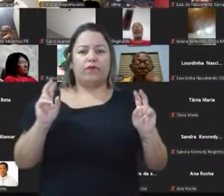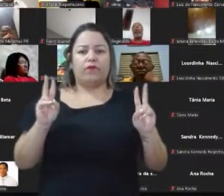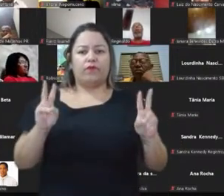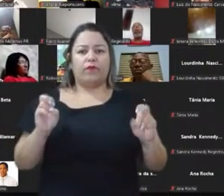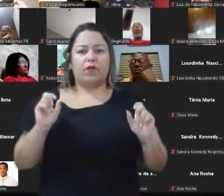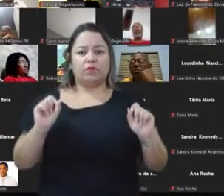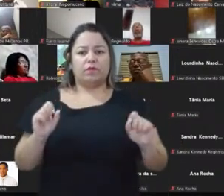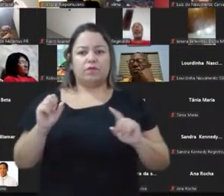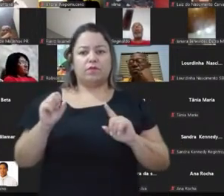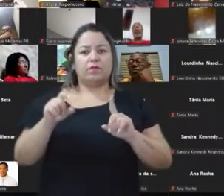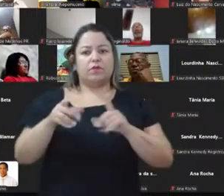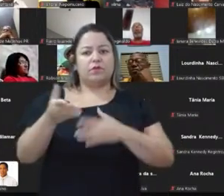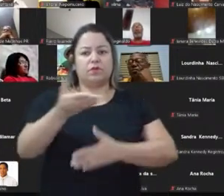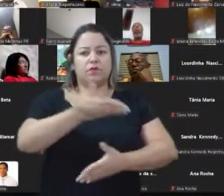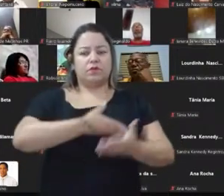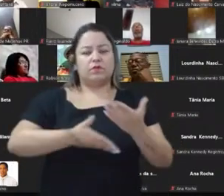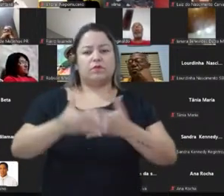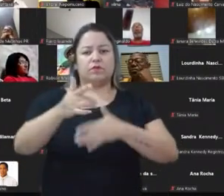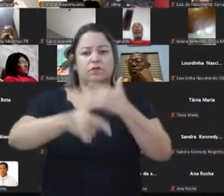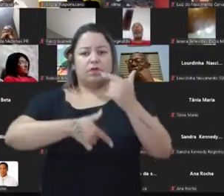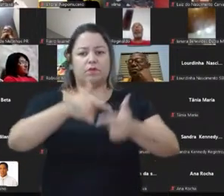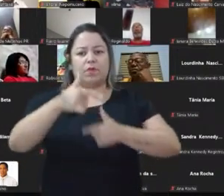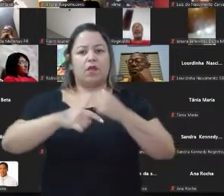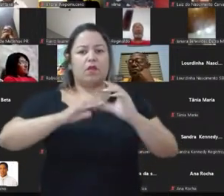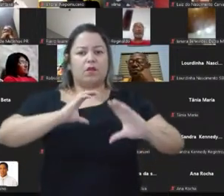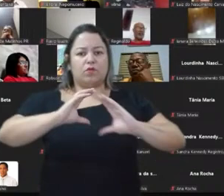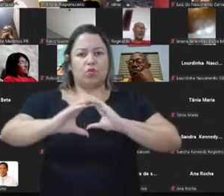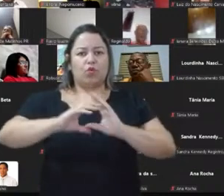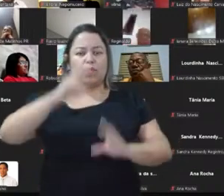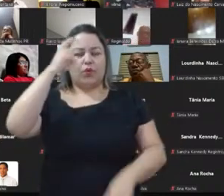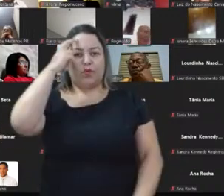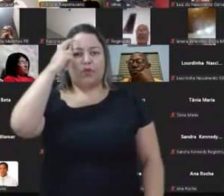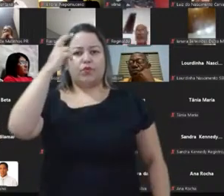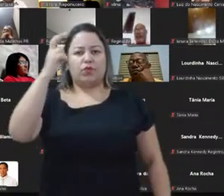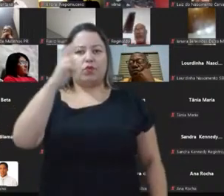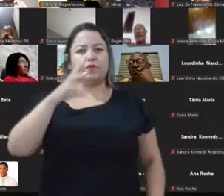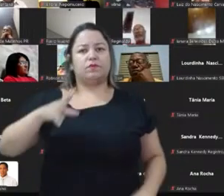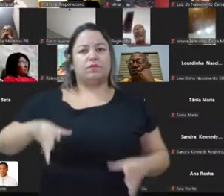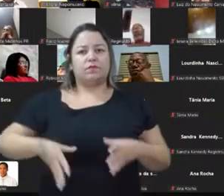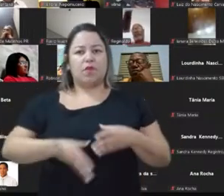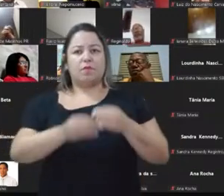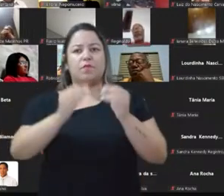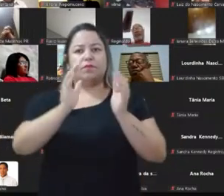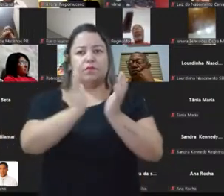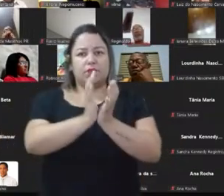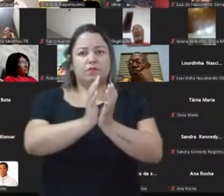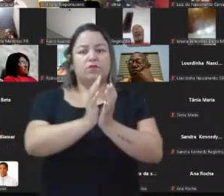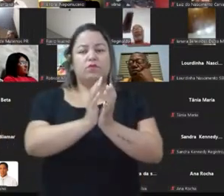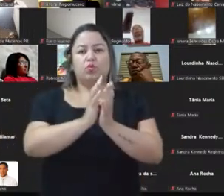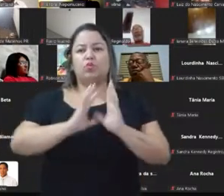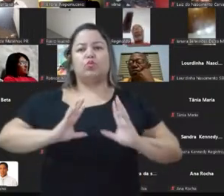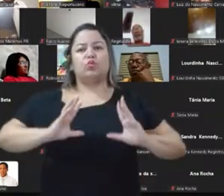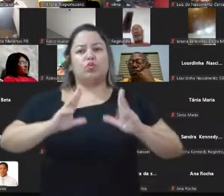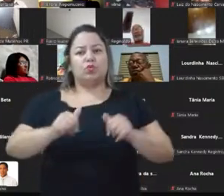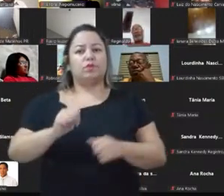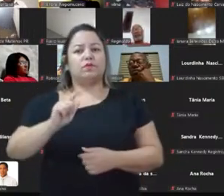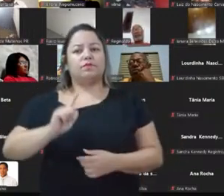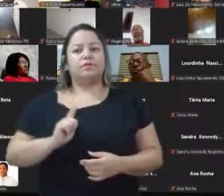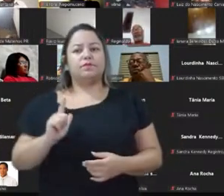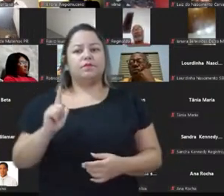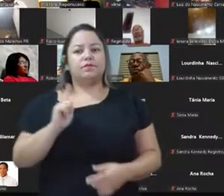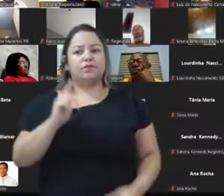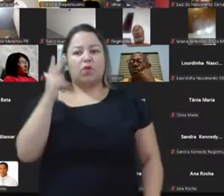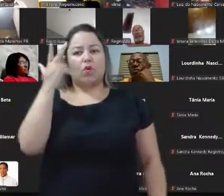sociabilidade, trabalho, comunicação e cultura, adiciono aqui essa categoria, todas elas têm em comum hoje